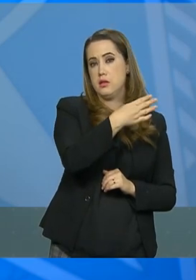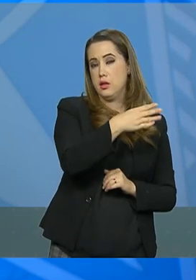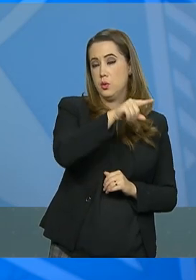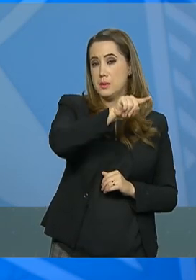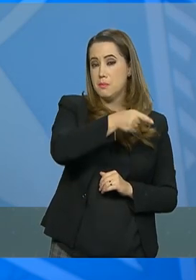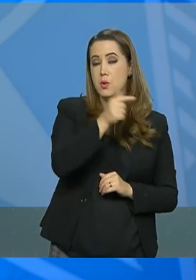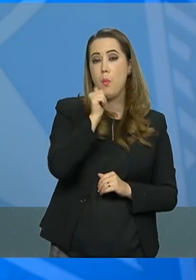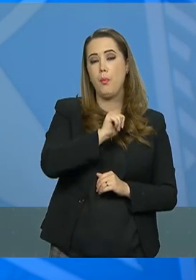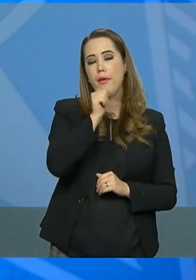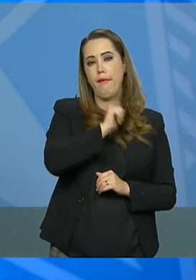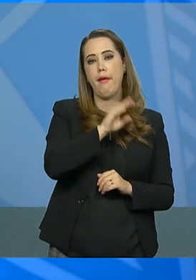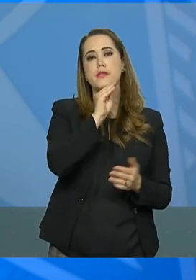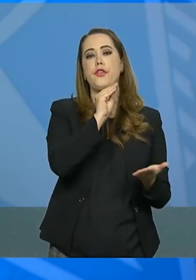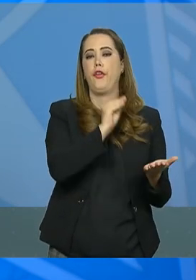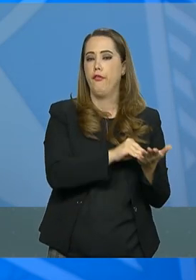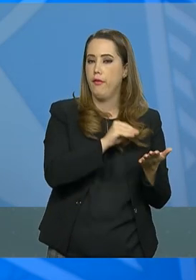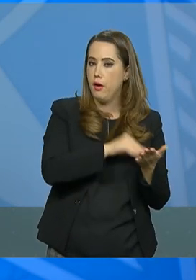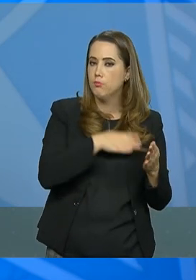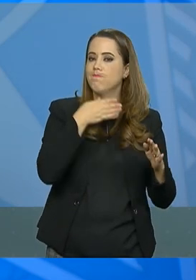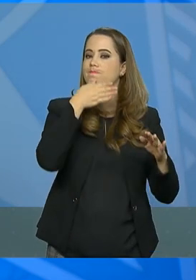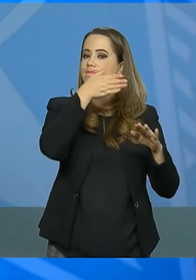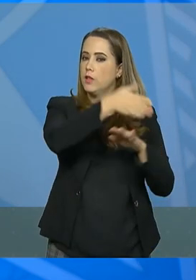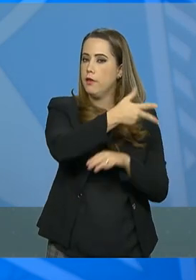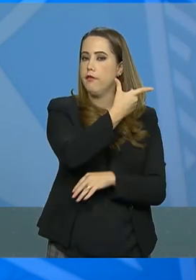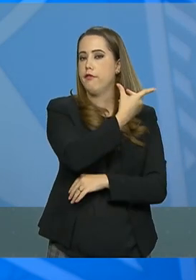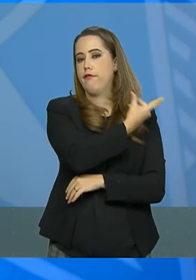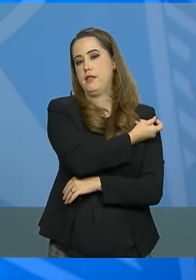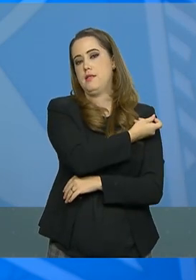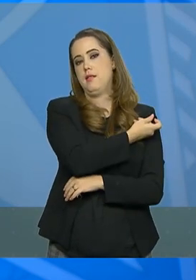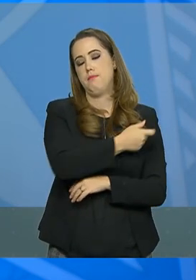deixaram de se proteger contra a gripe.